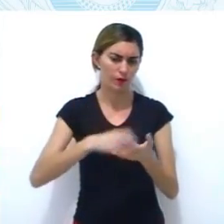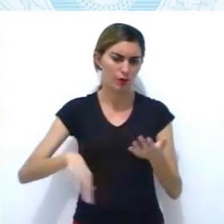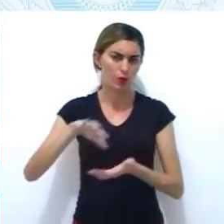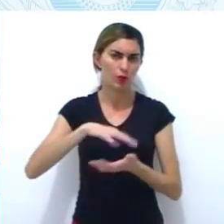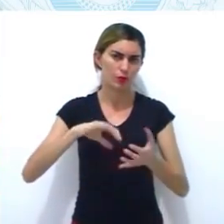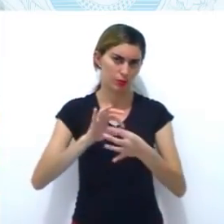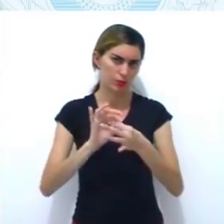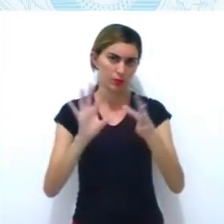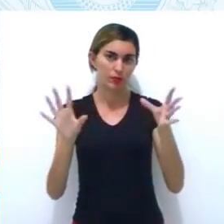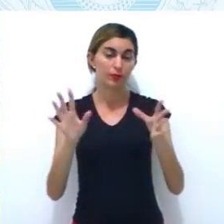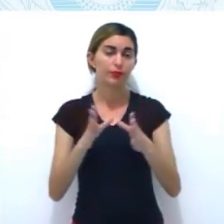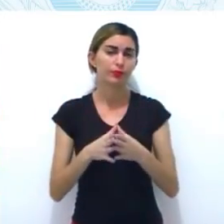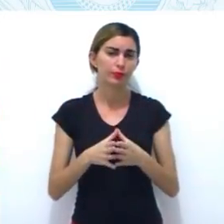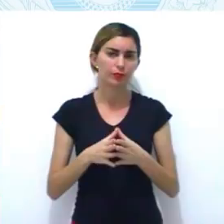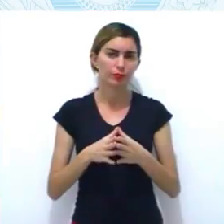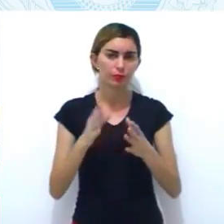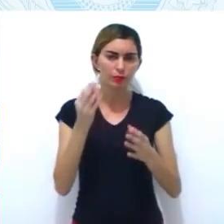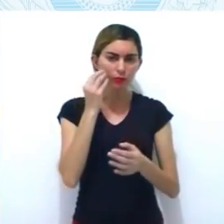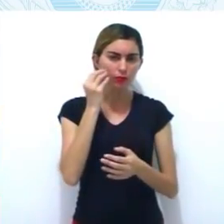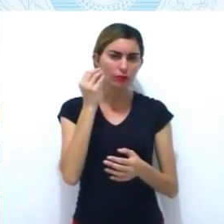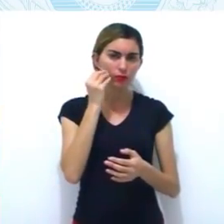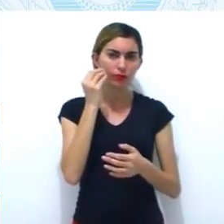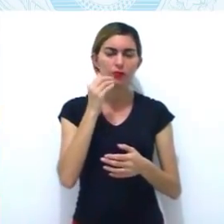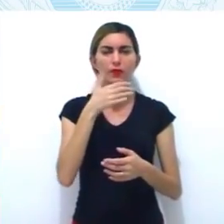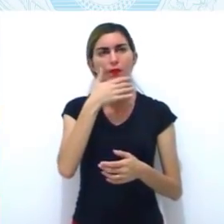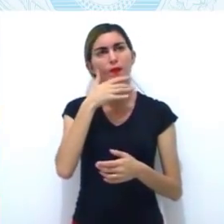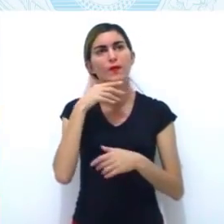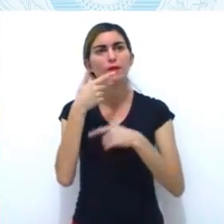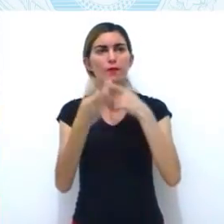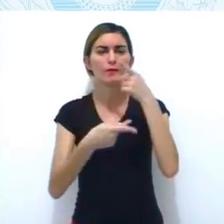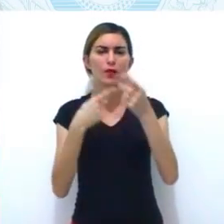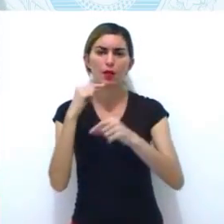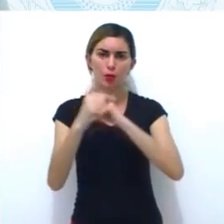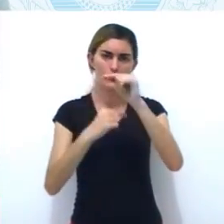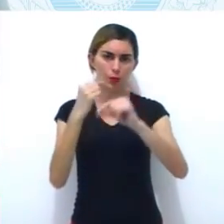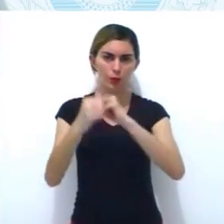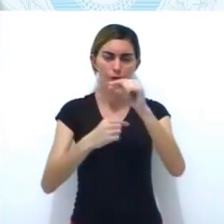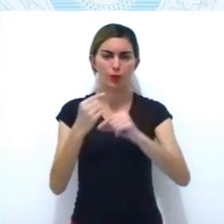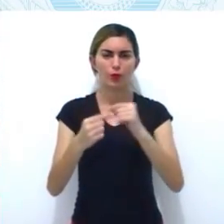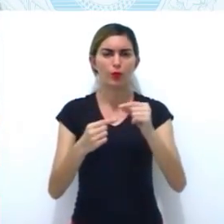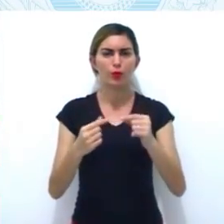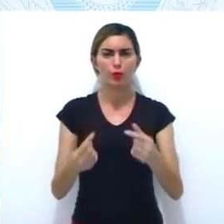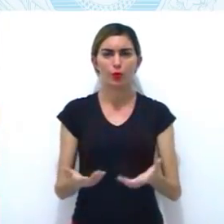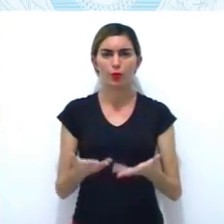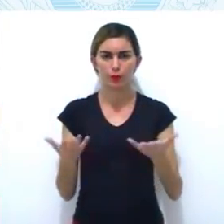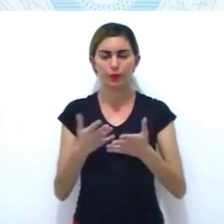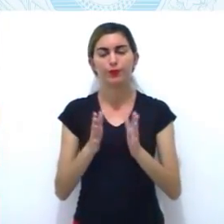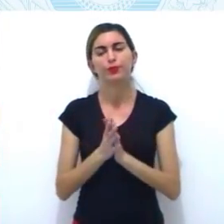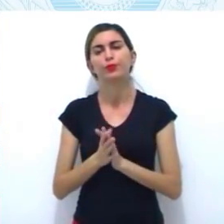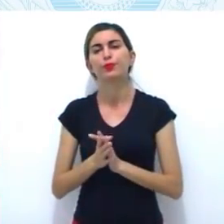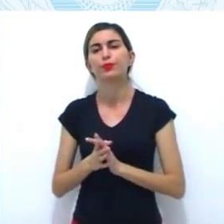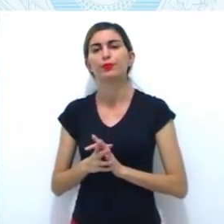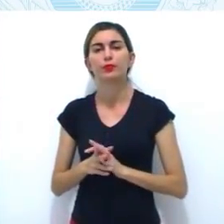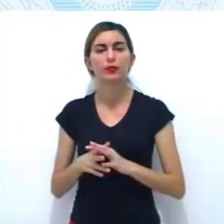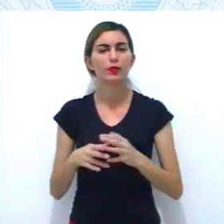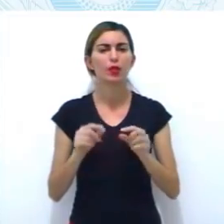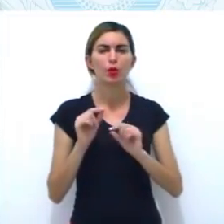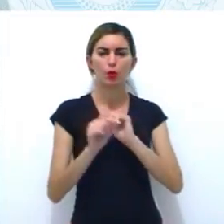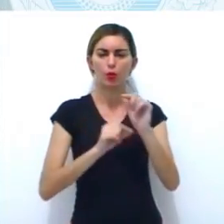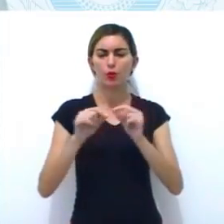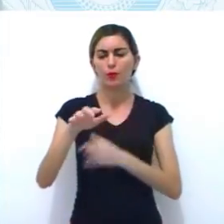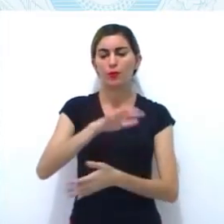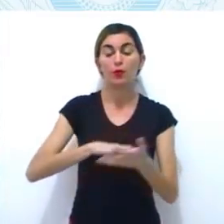emancipacionistas, vamos falar de porto prezados e prezadas